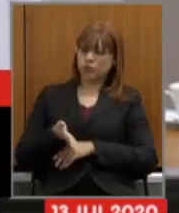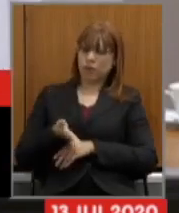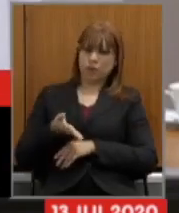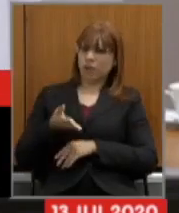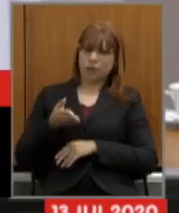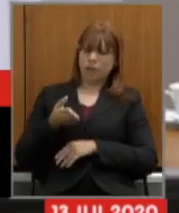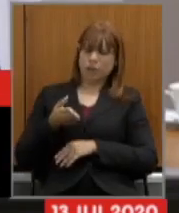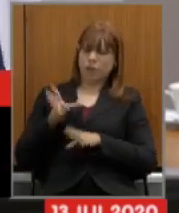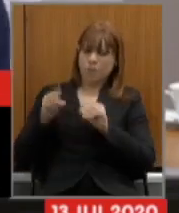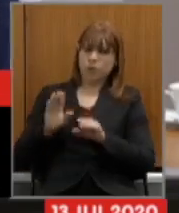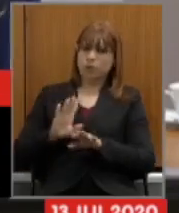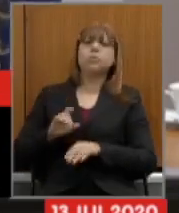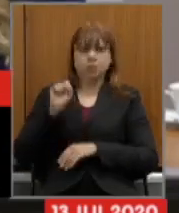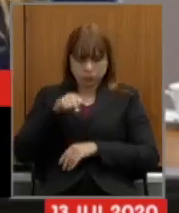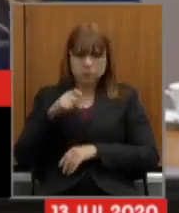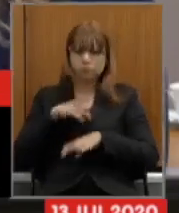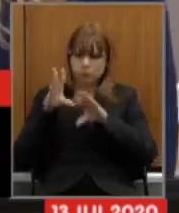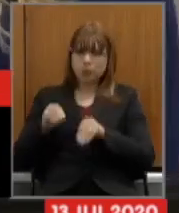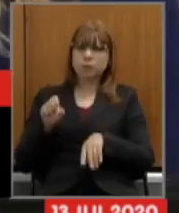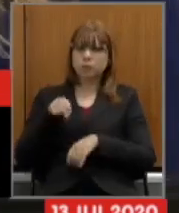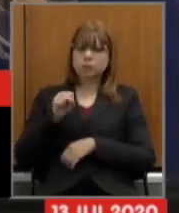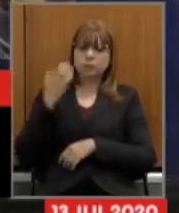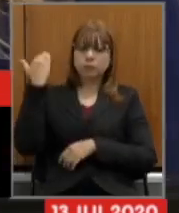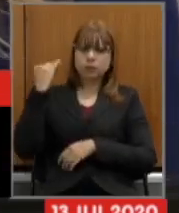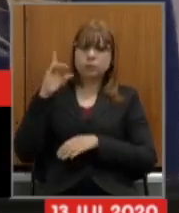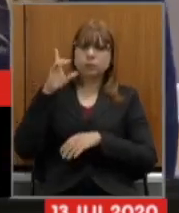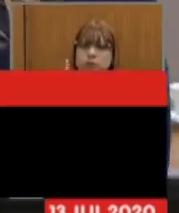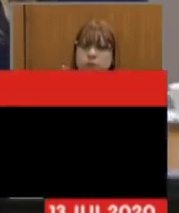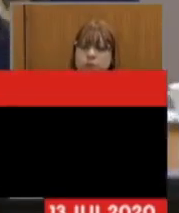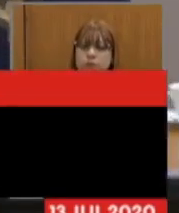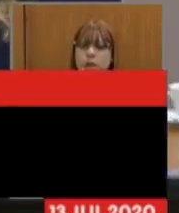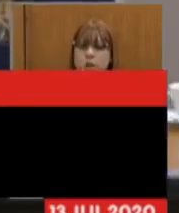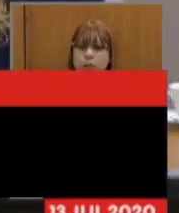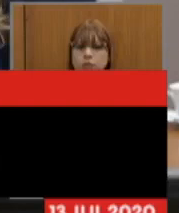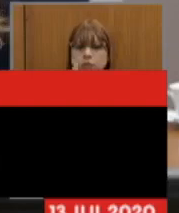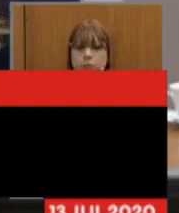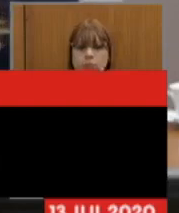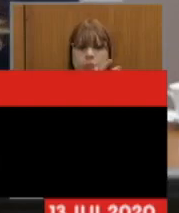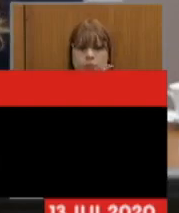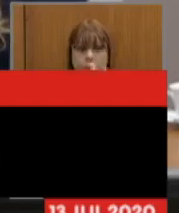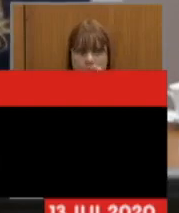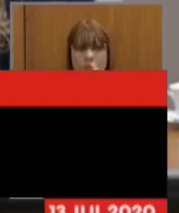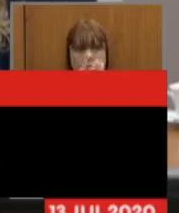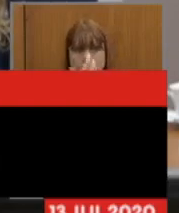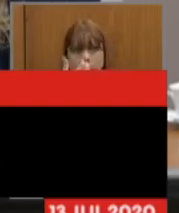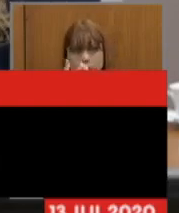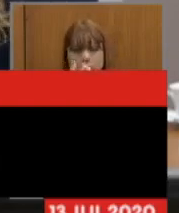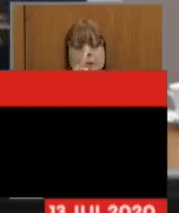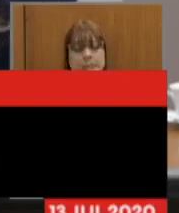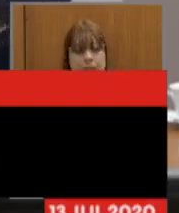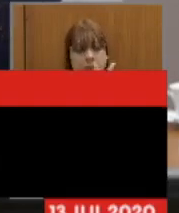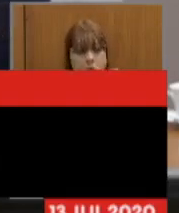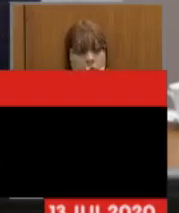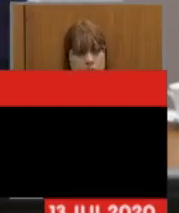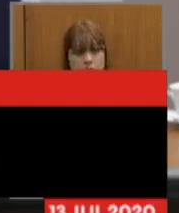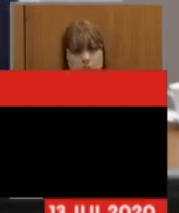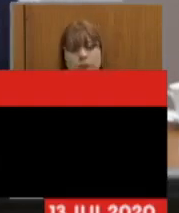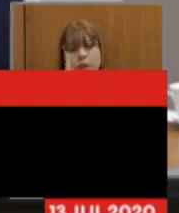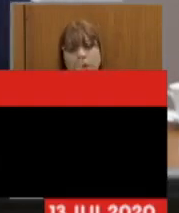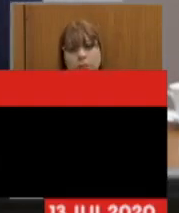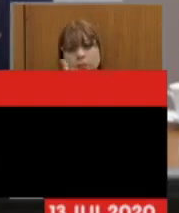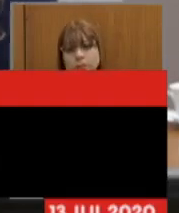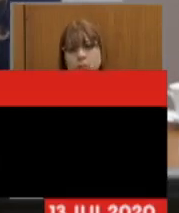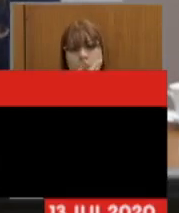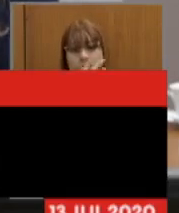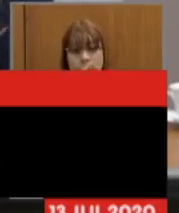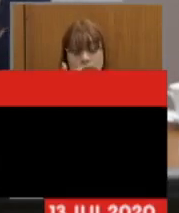sim atinge direitos adquiridos no artigo 146 no artigo se não me engano 147 porque a proposta da reforma